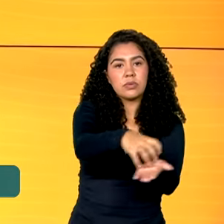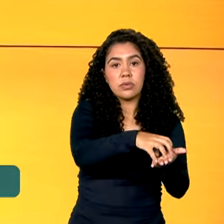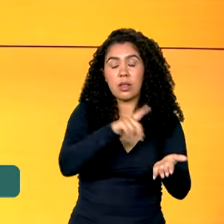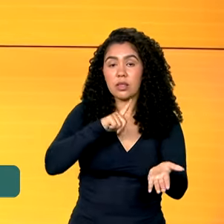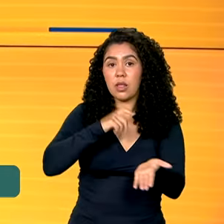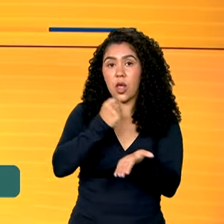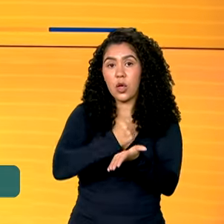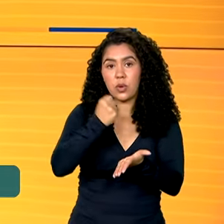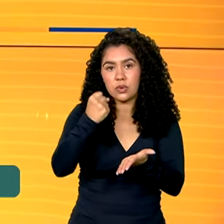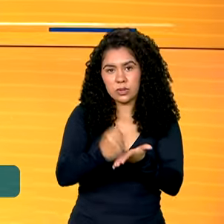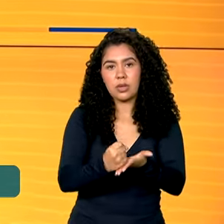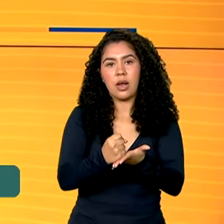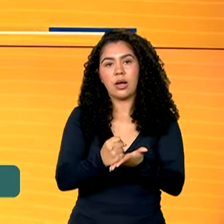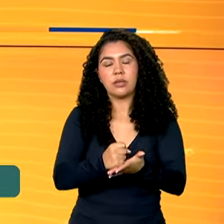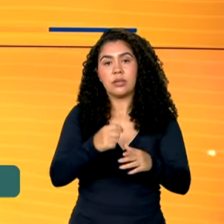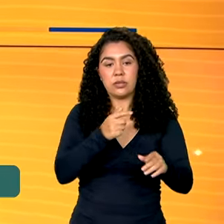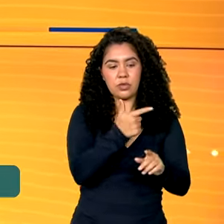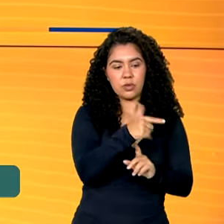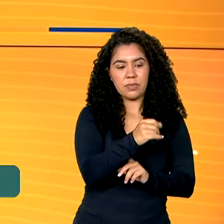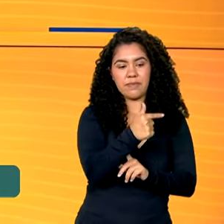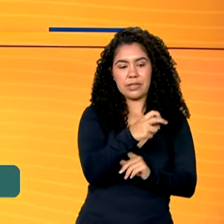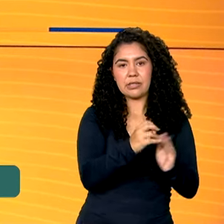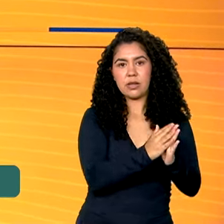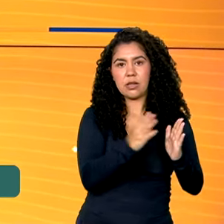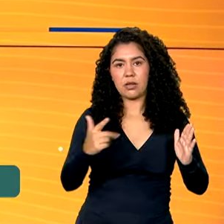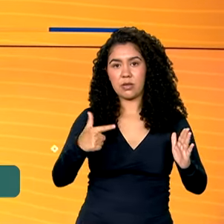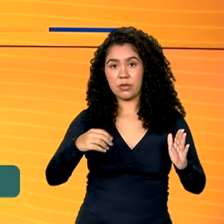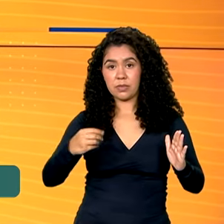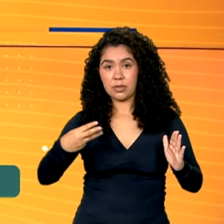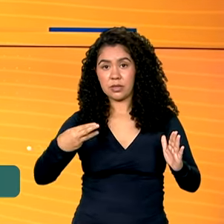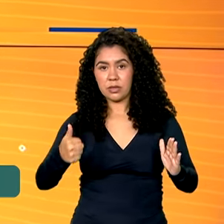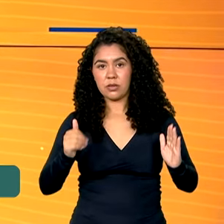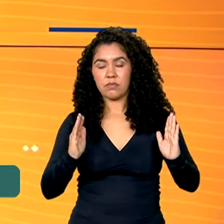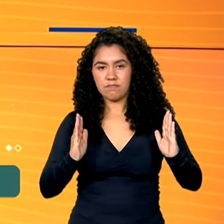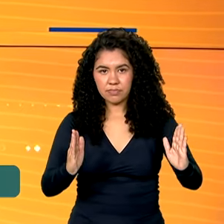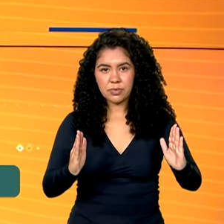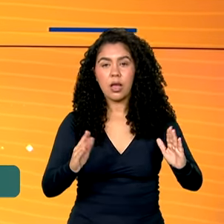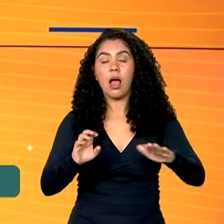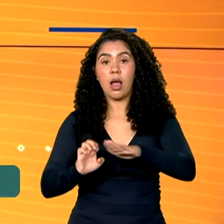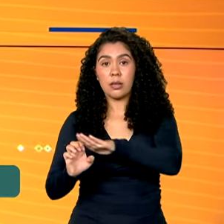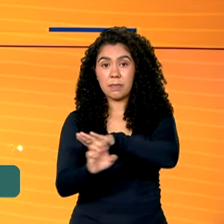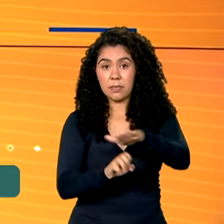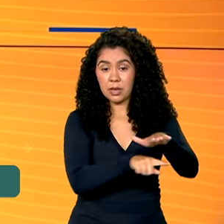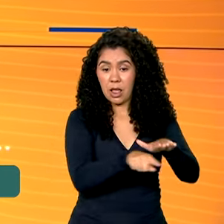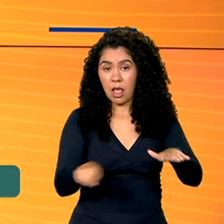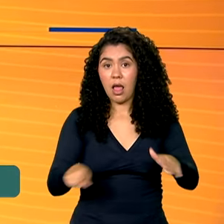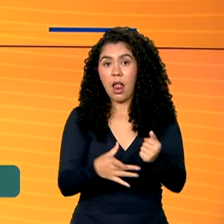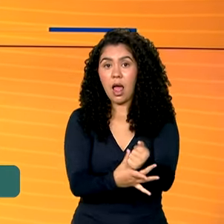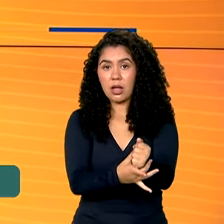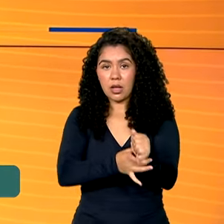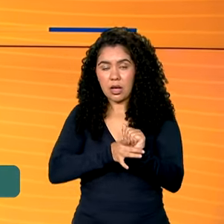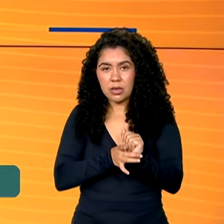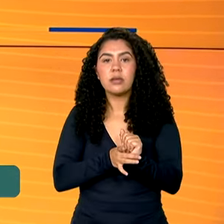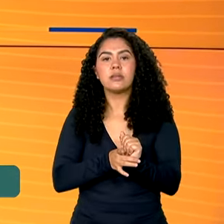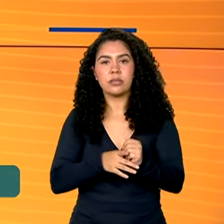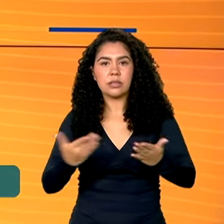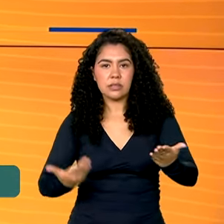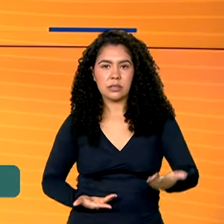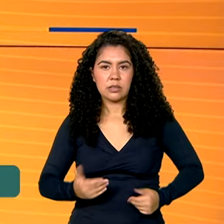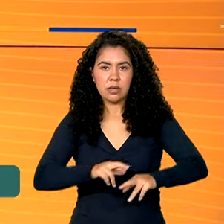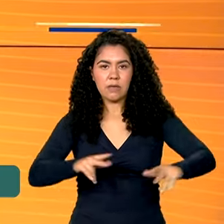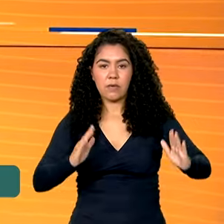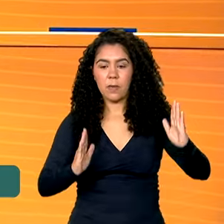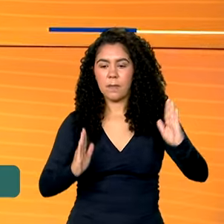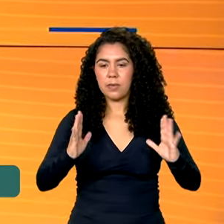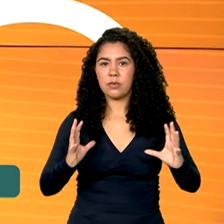2025 e 2031. Com a renovação, as empresas garantem a prestação de serviços por mais um período de